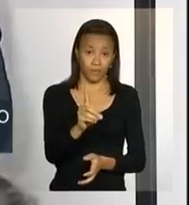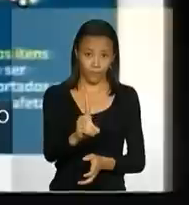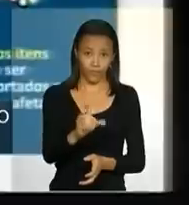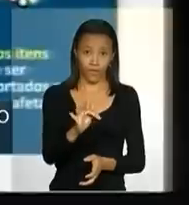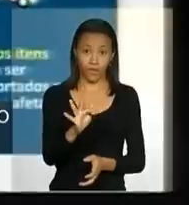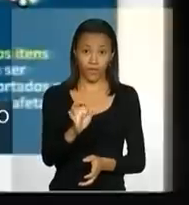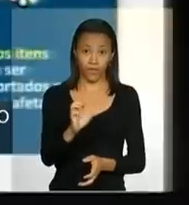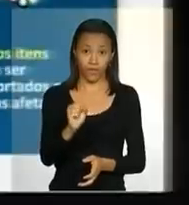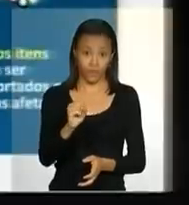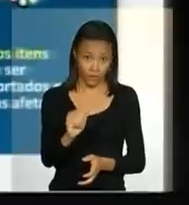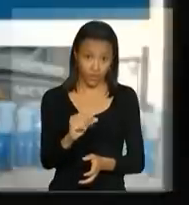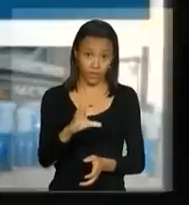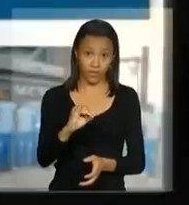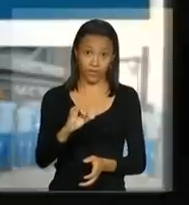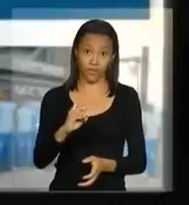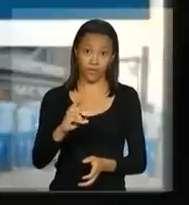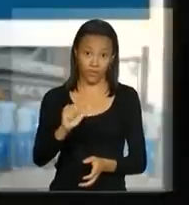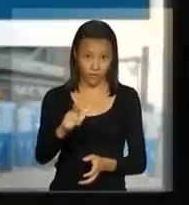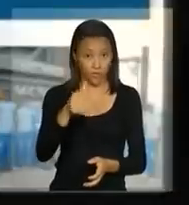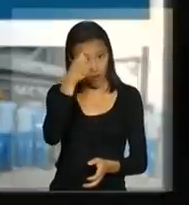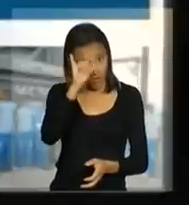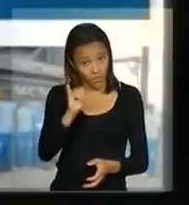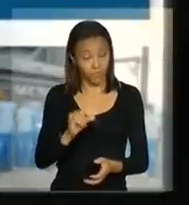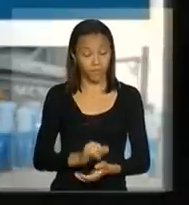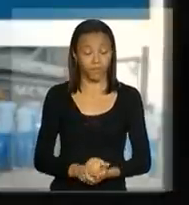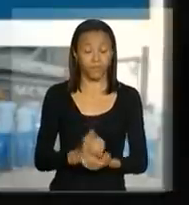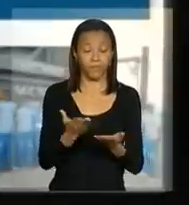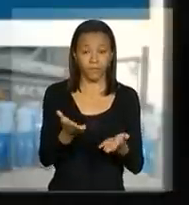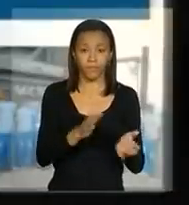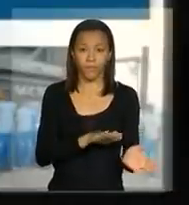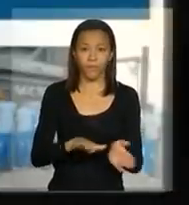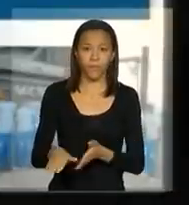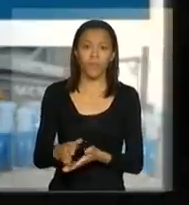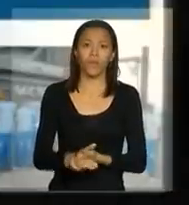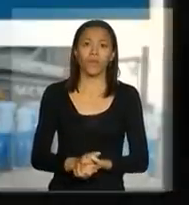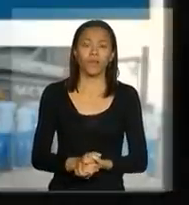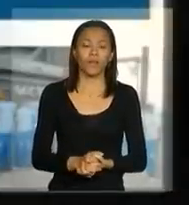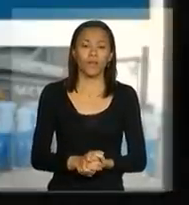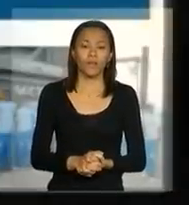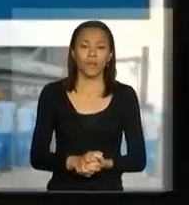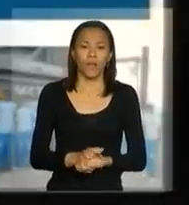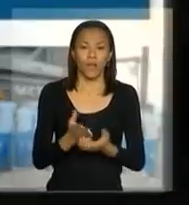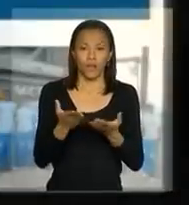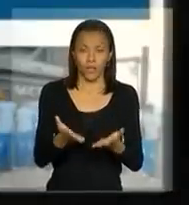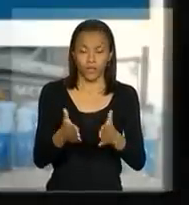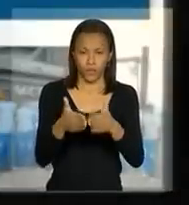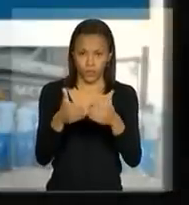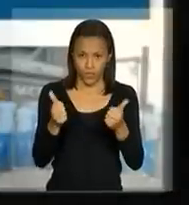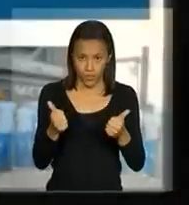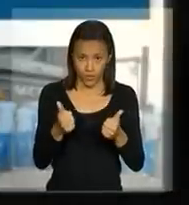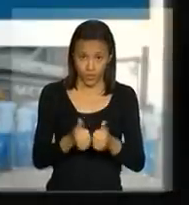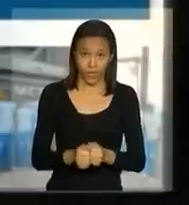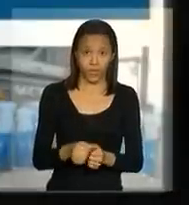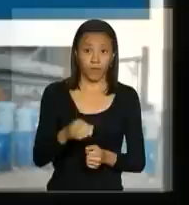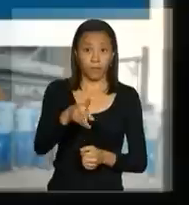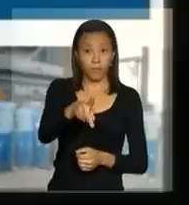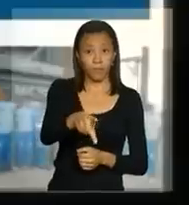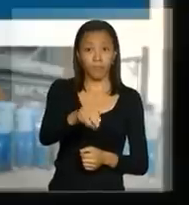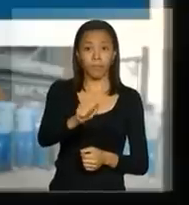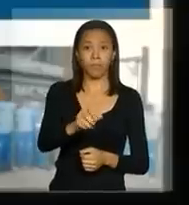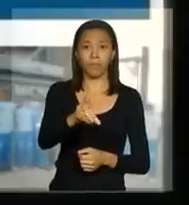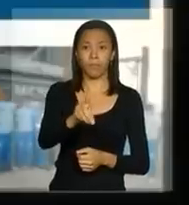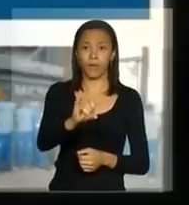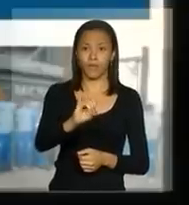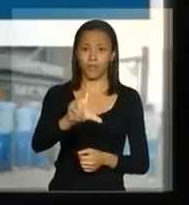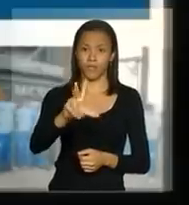as ações de prevenção. Próximo. E aqui eu vou pedir ao ministro Alexandre Padilha, porque foi feito